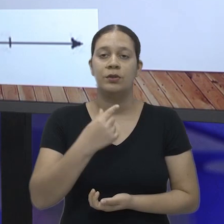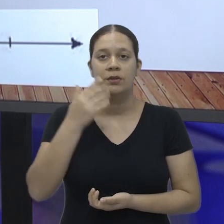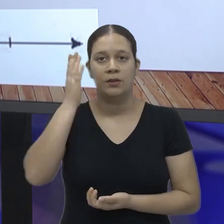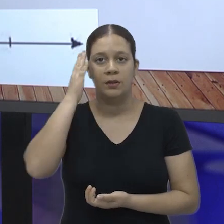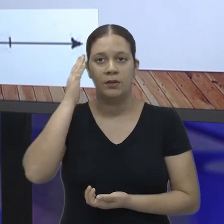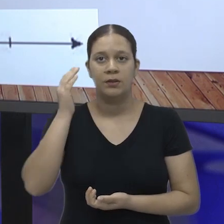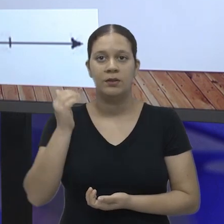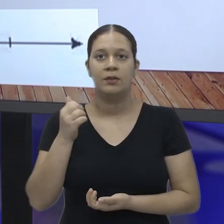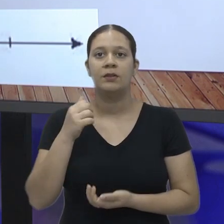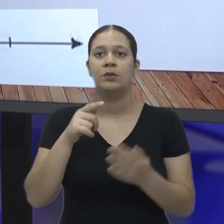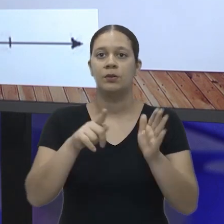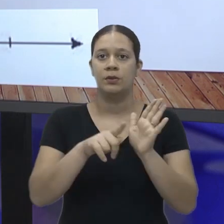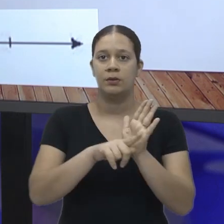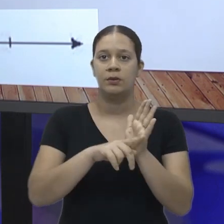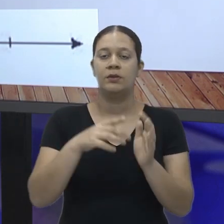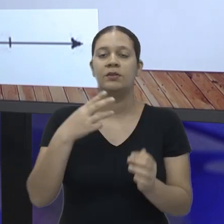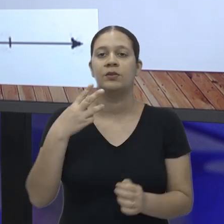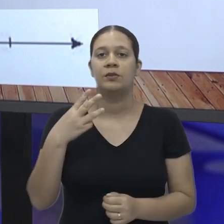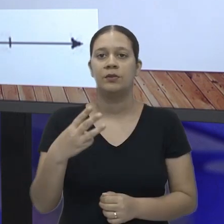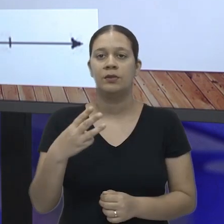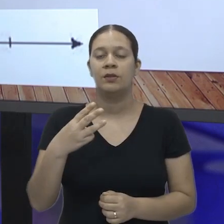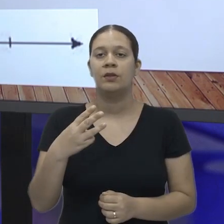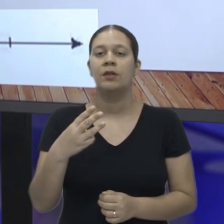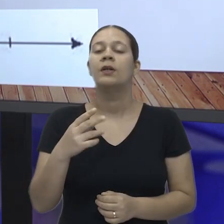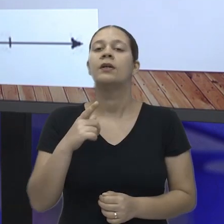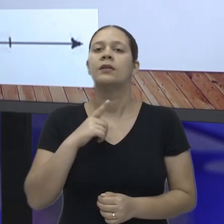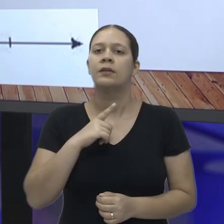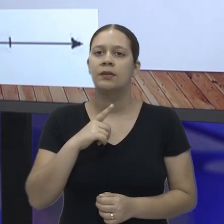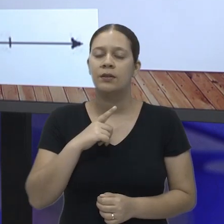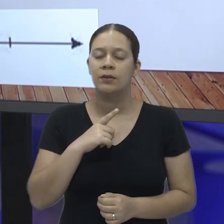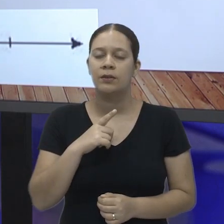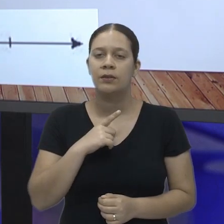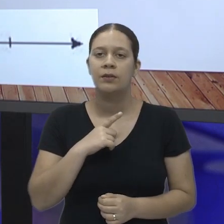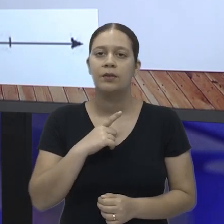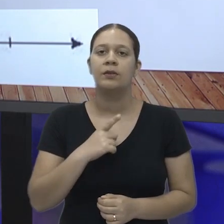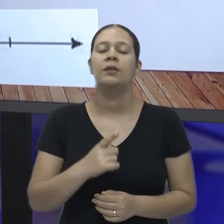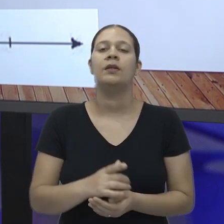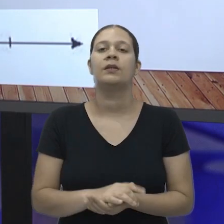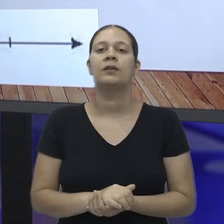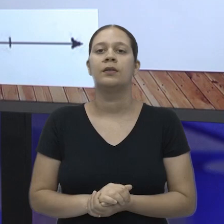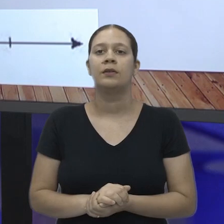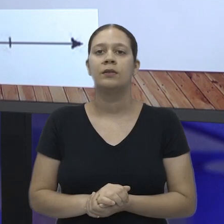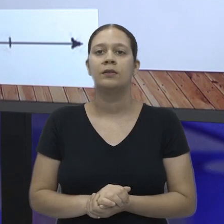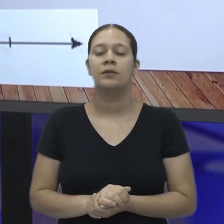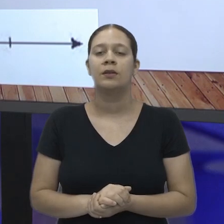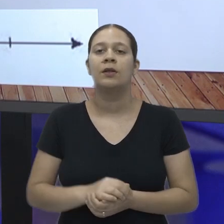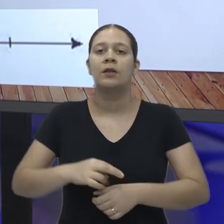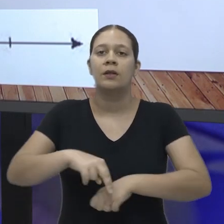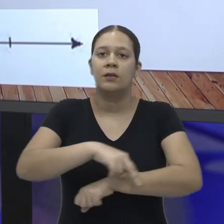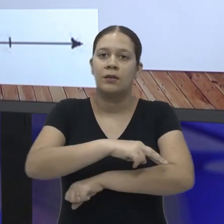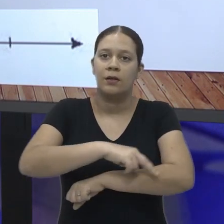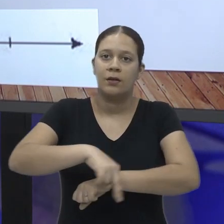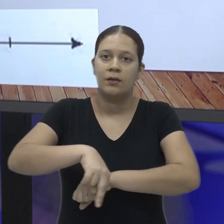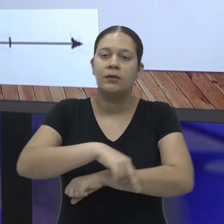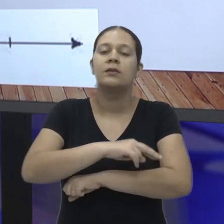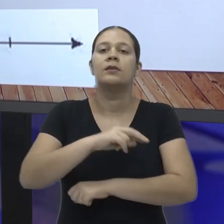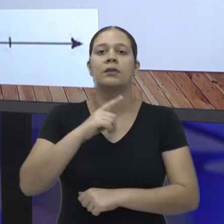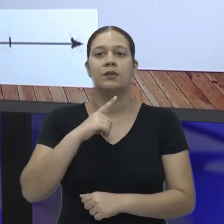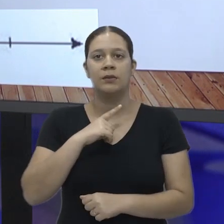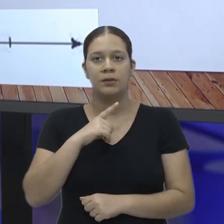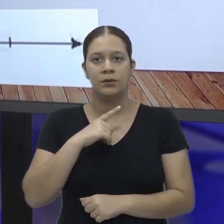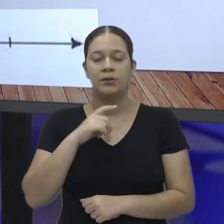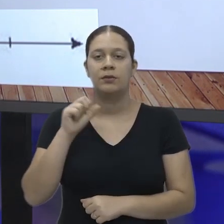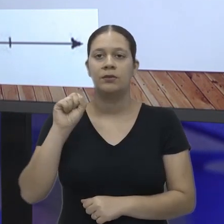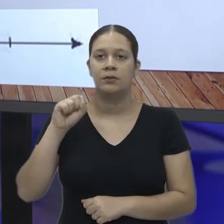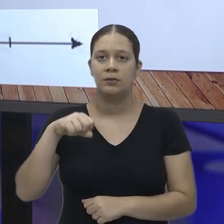Nós sabemos que isso tem que dar 3 negativos. Tem outra forma de fazer sem usar a retação? numérica?